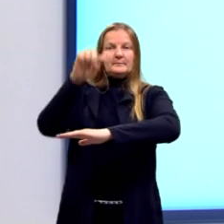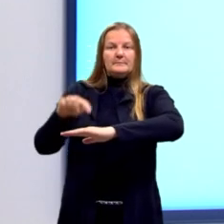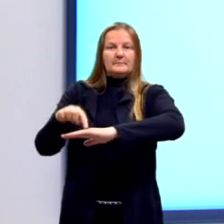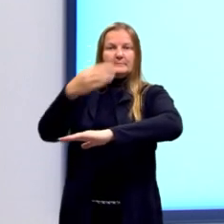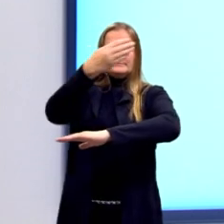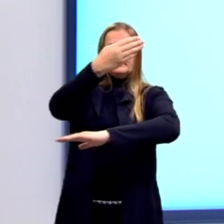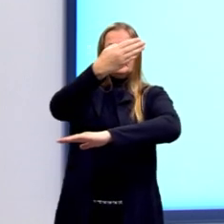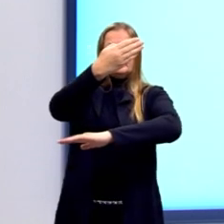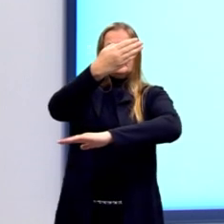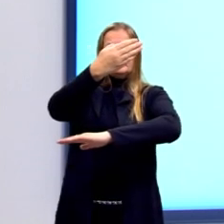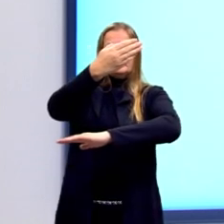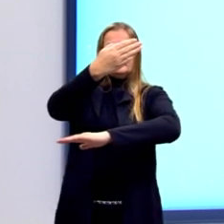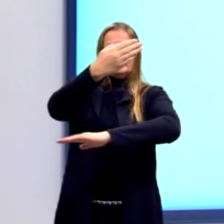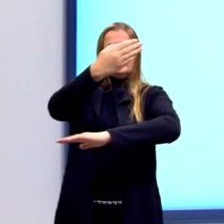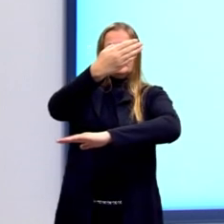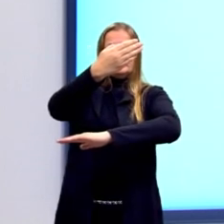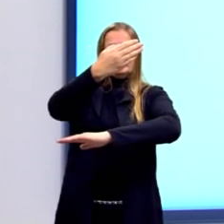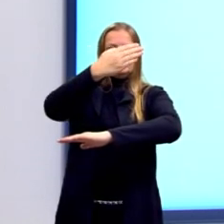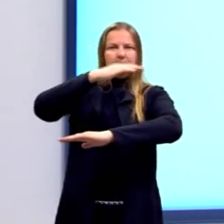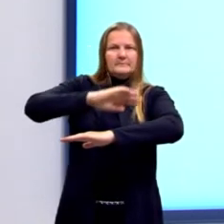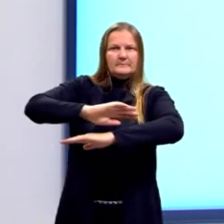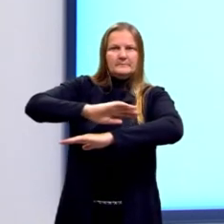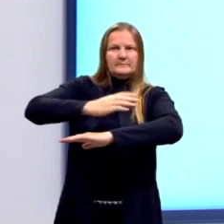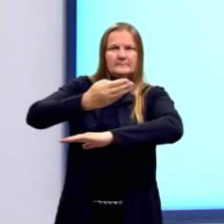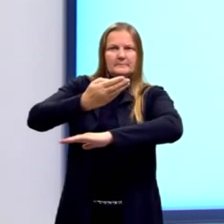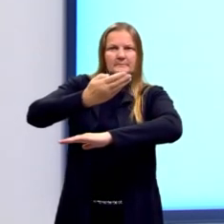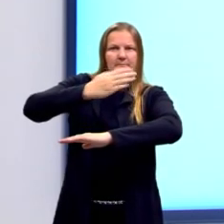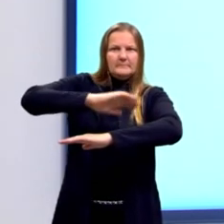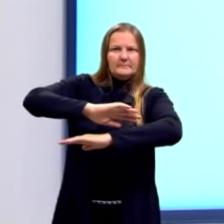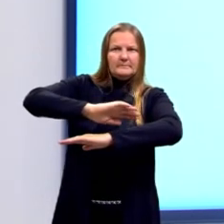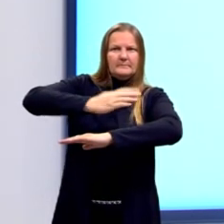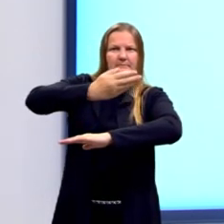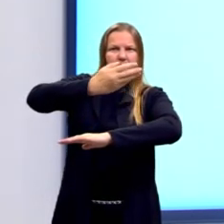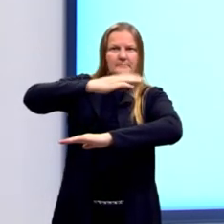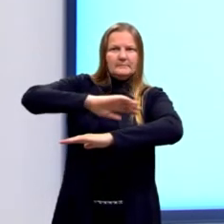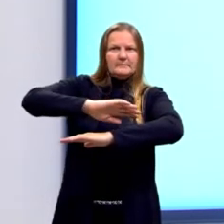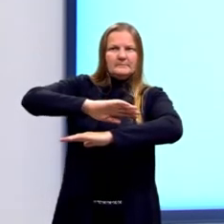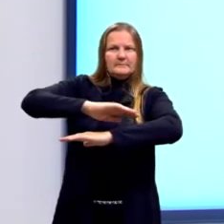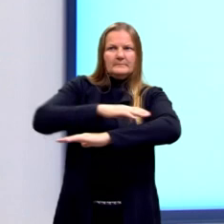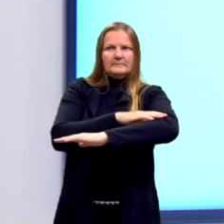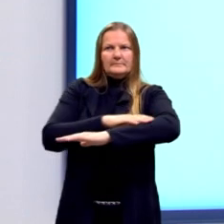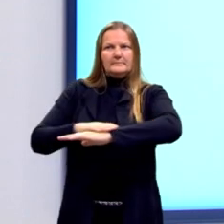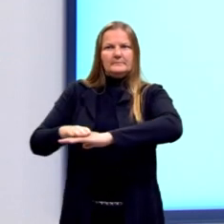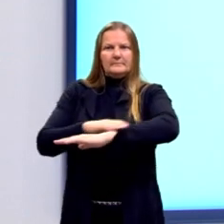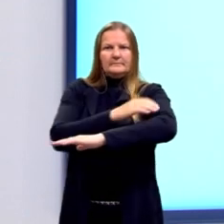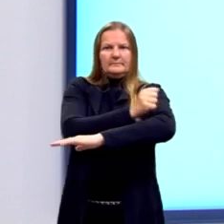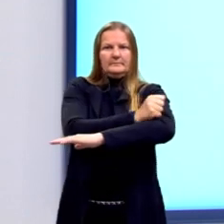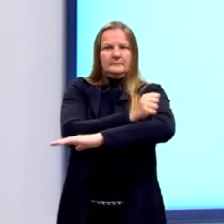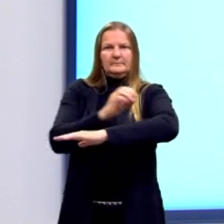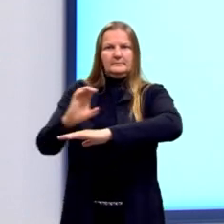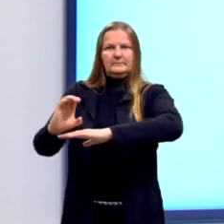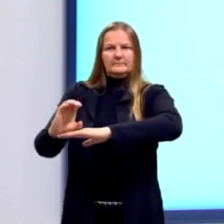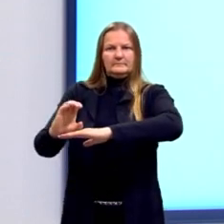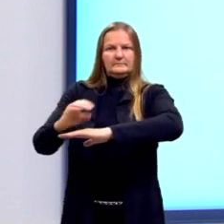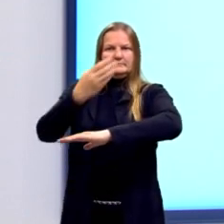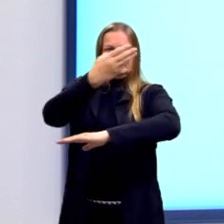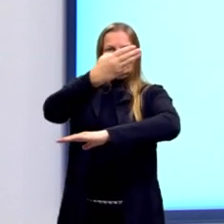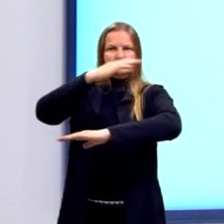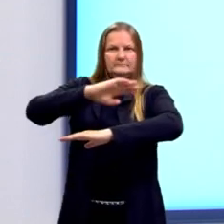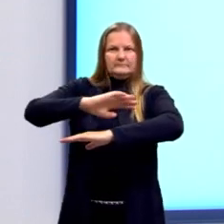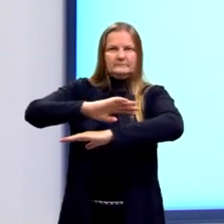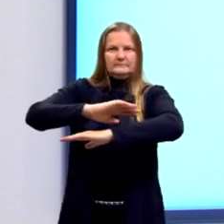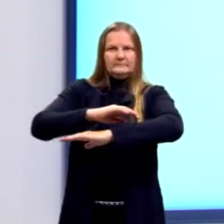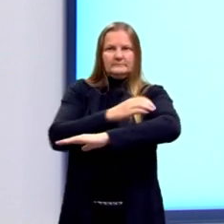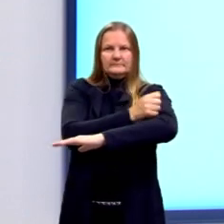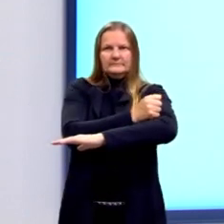vértice lá de cima, e após a dobradura, ele ficou, então, sobre o segmento AC, a nossa base. O